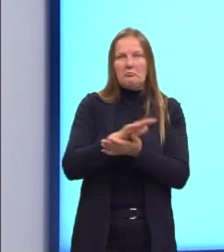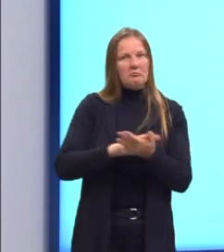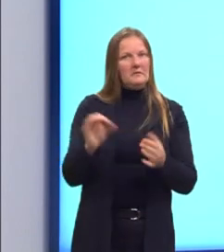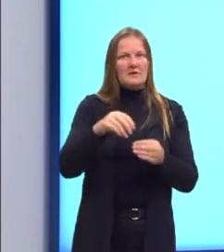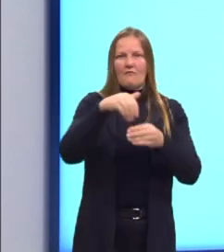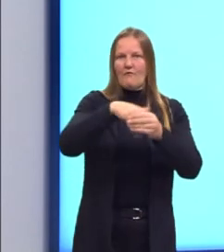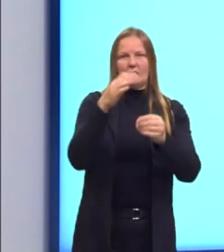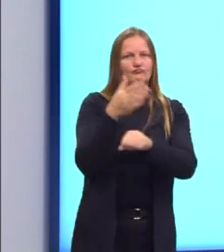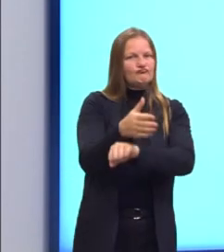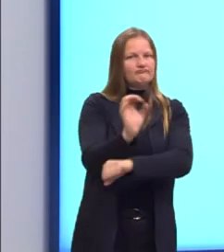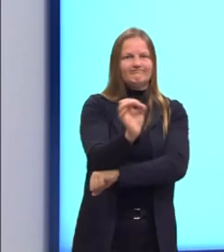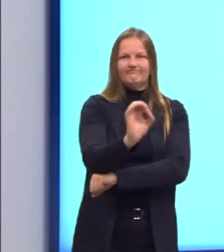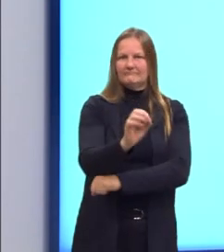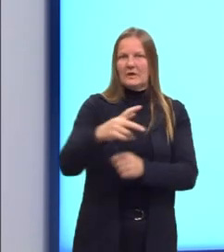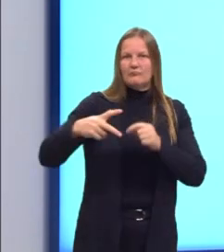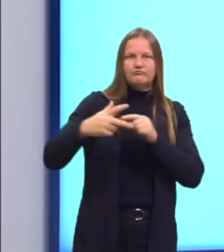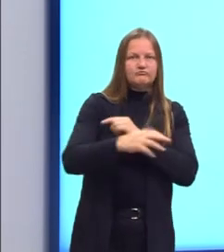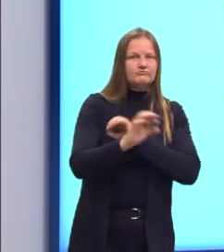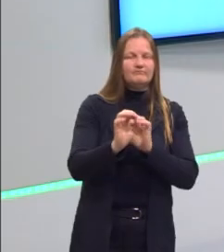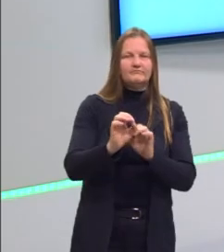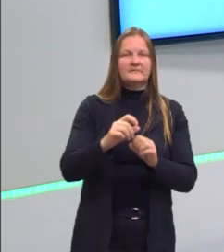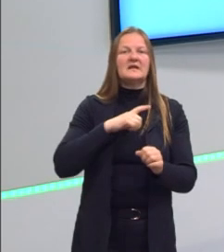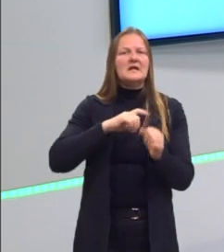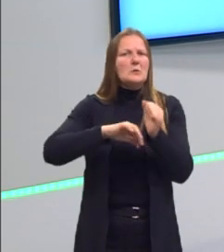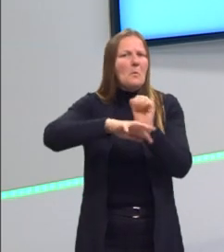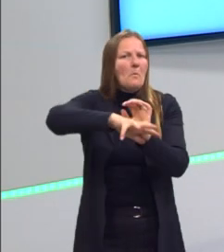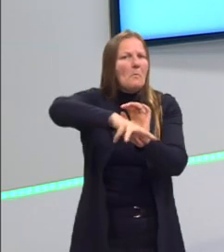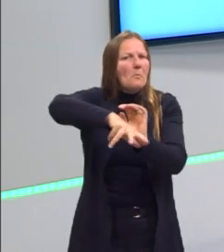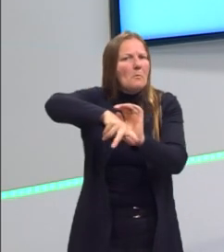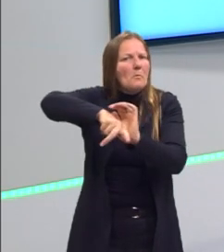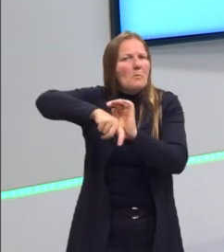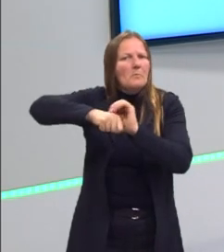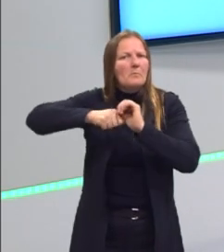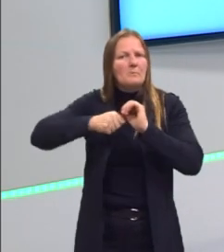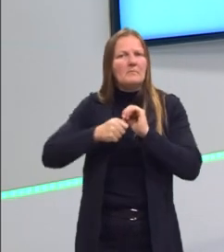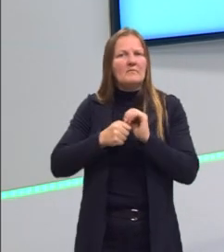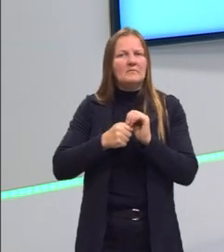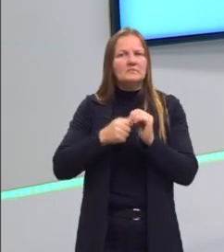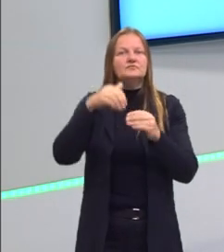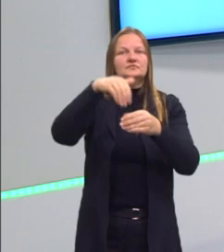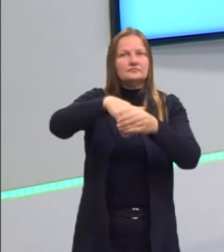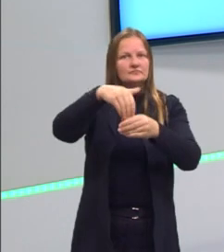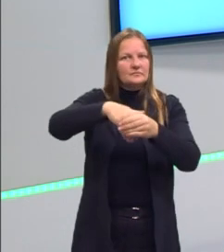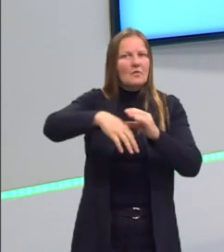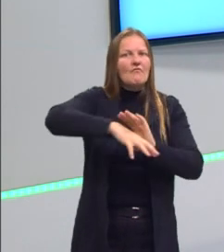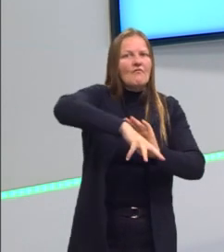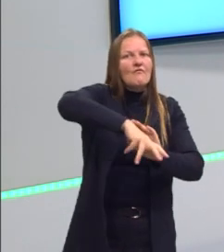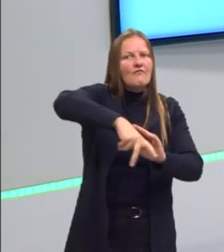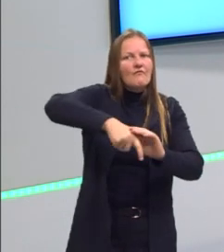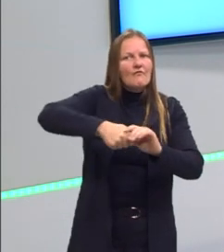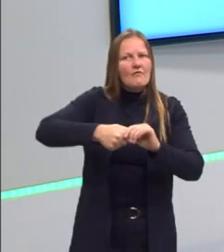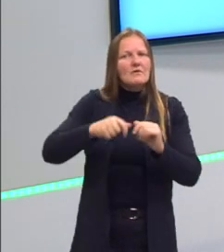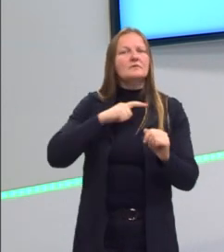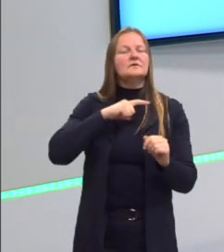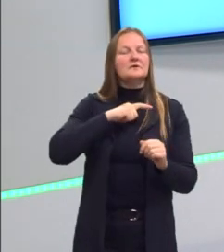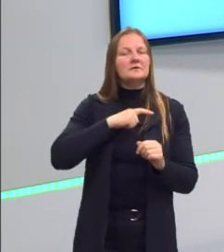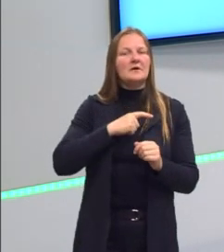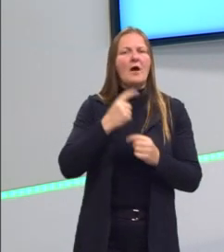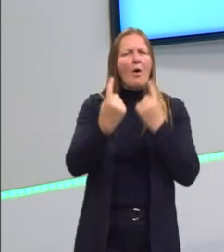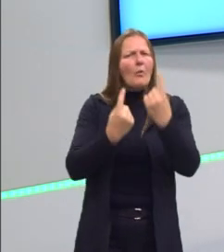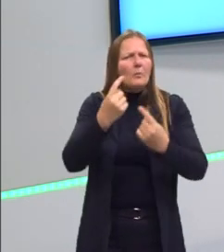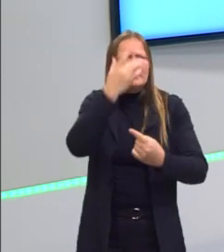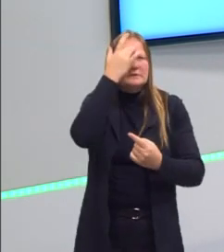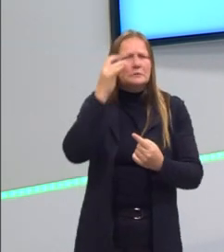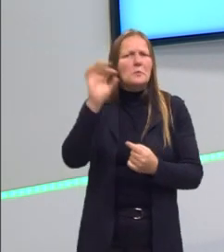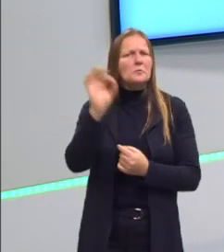vários mecanismos aí de fraude eleitoral. Então, mesmo essa pequena porcentagem da população brasileira que podia votar,